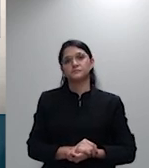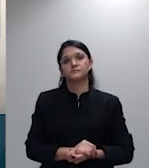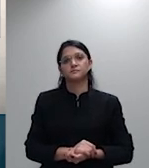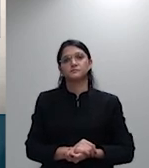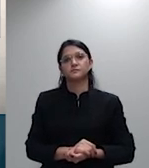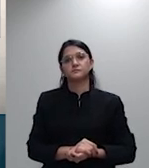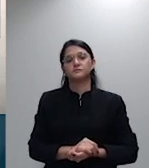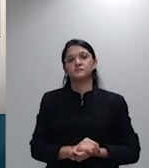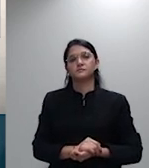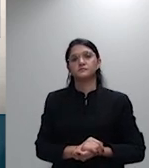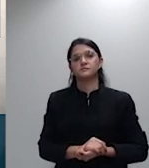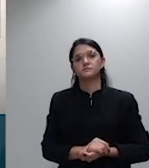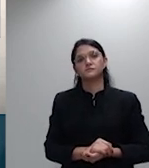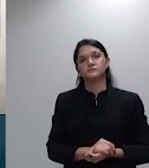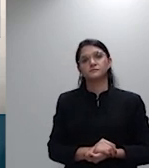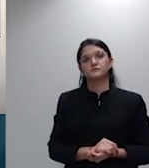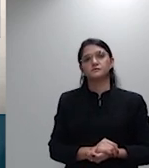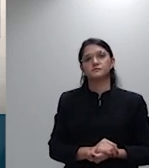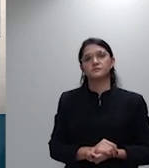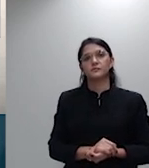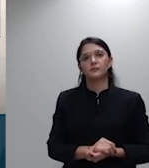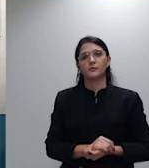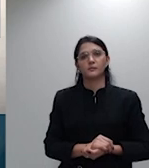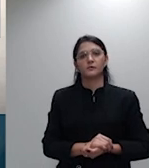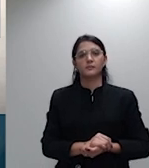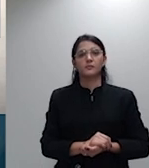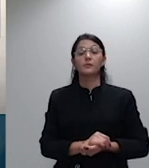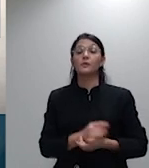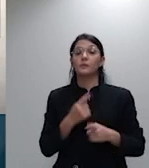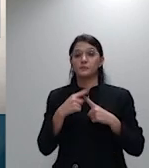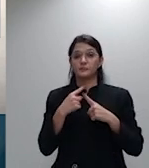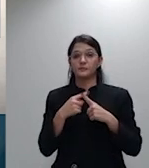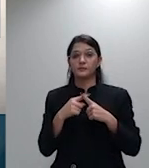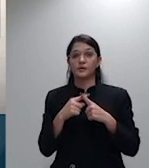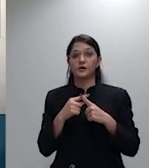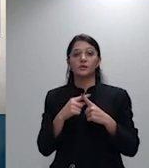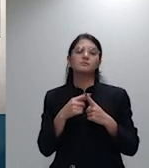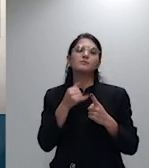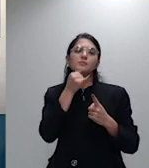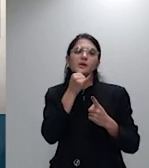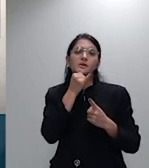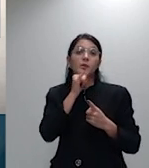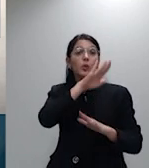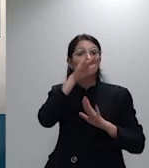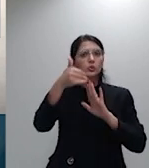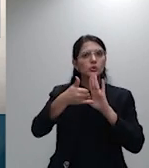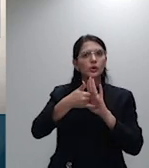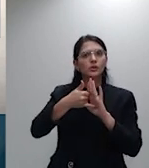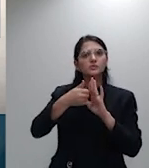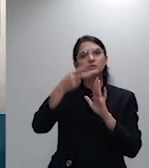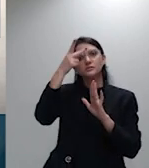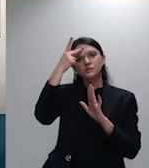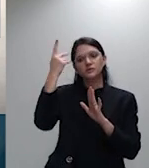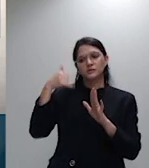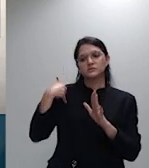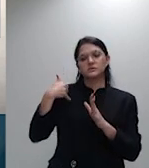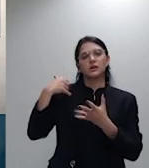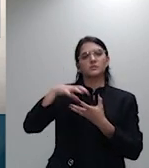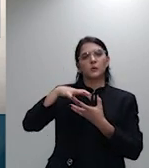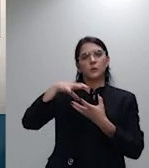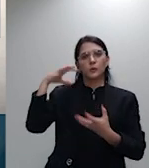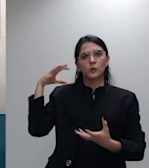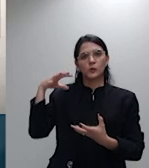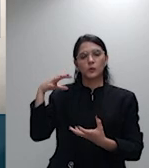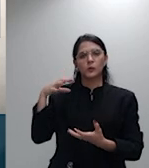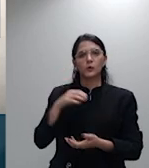ministros não são todos os idosos sobretudo em nosso país que tem